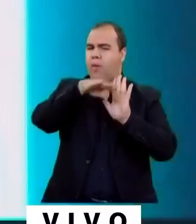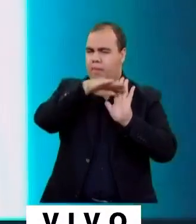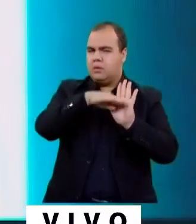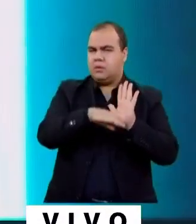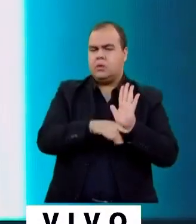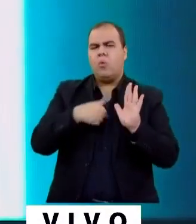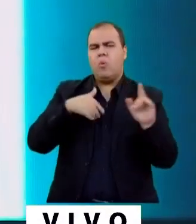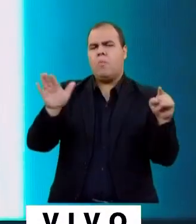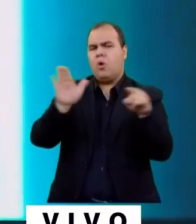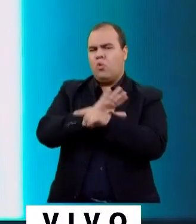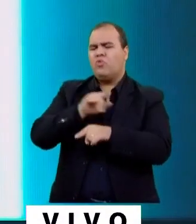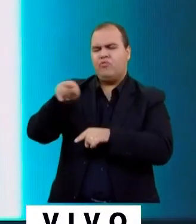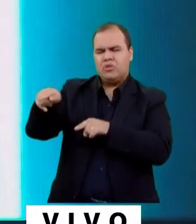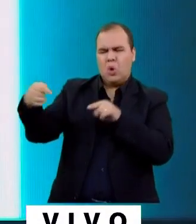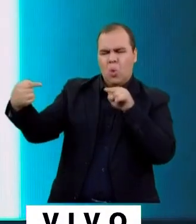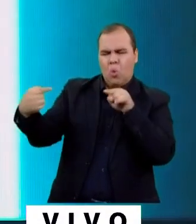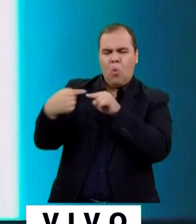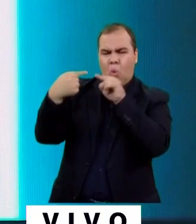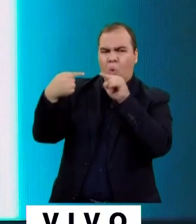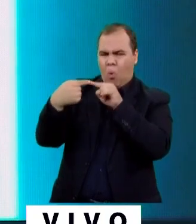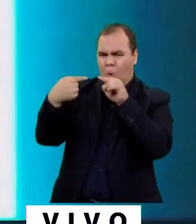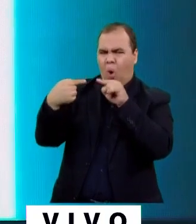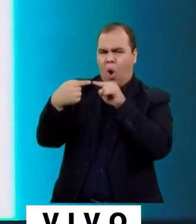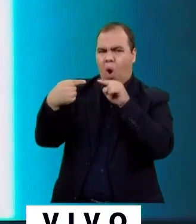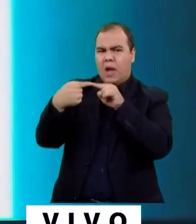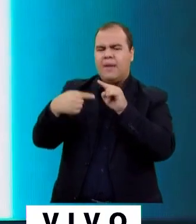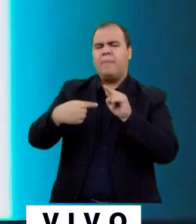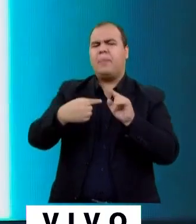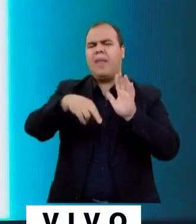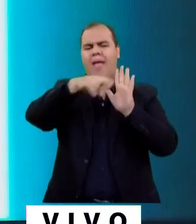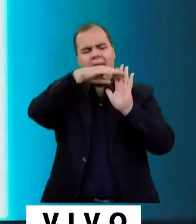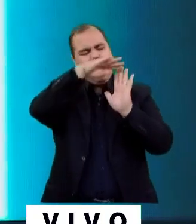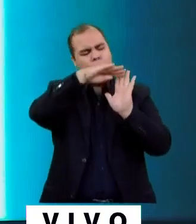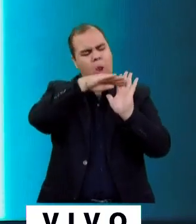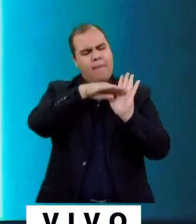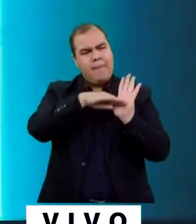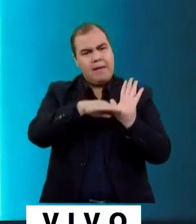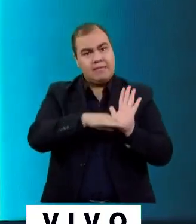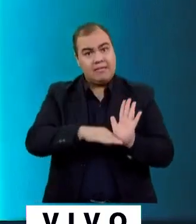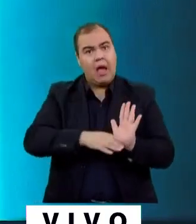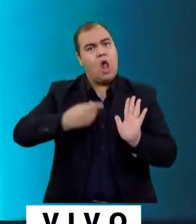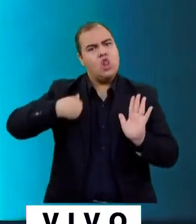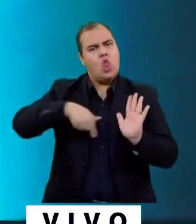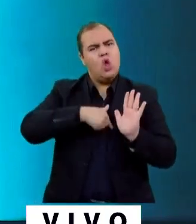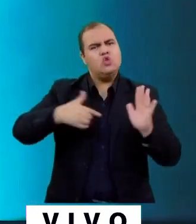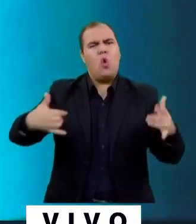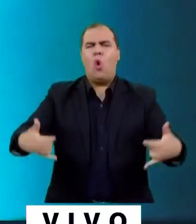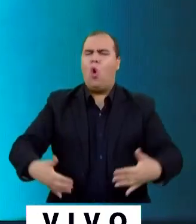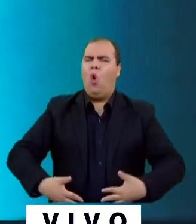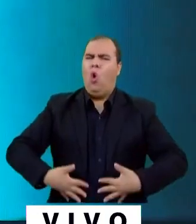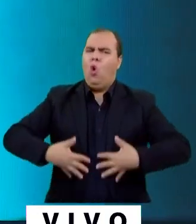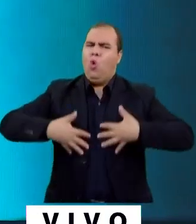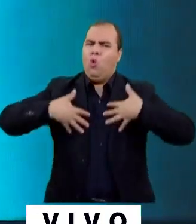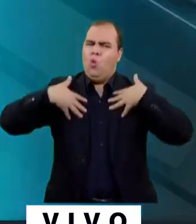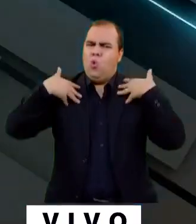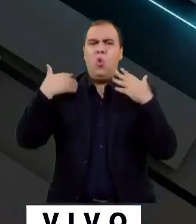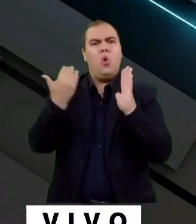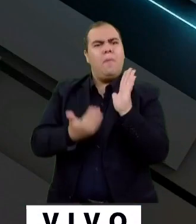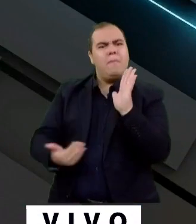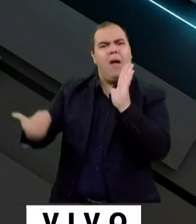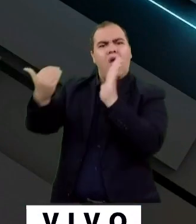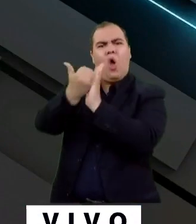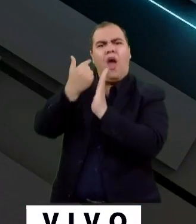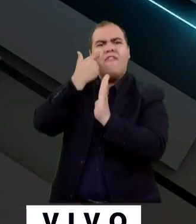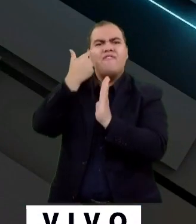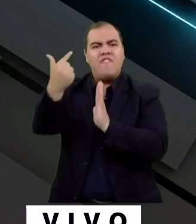o senhor concorda em regulamentar o nosso maior orgulho que tem segurado a balança econômica do